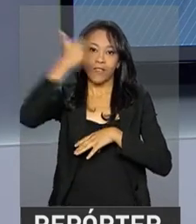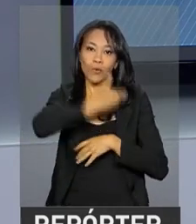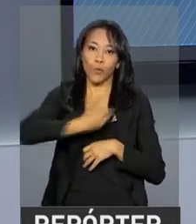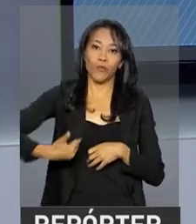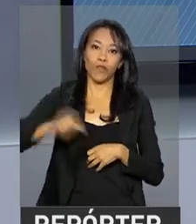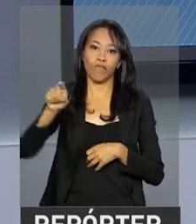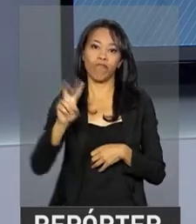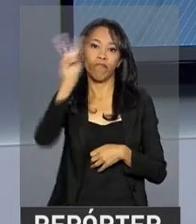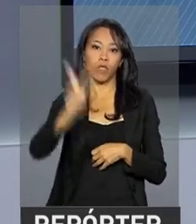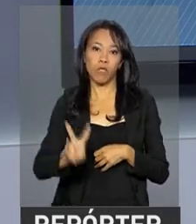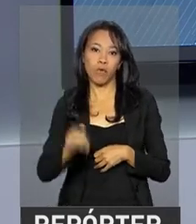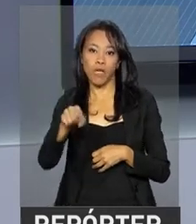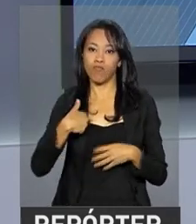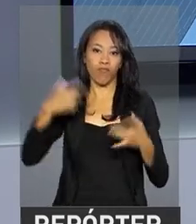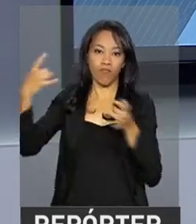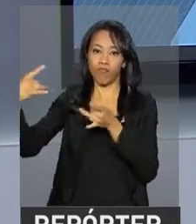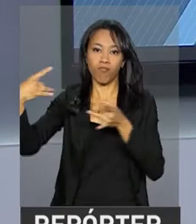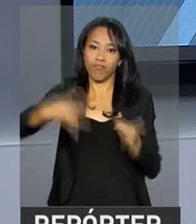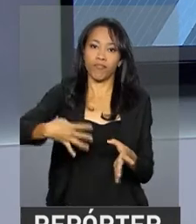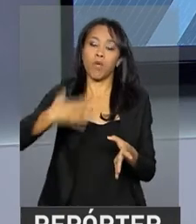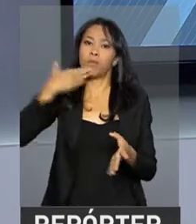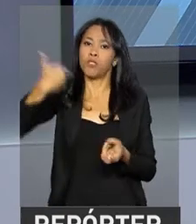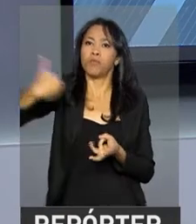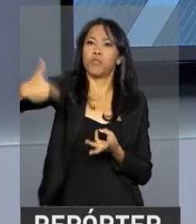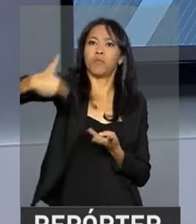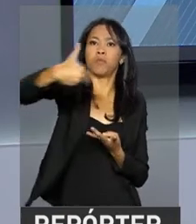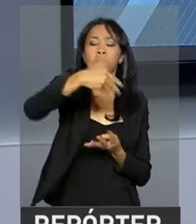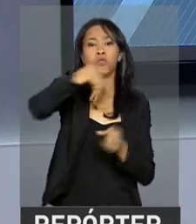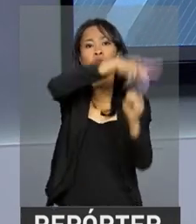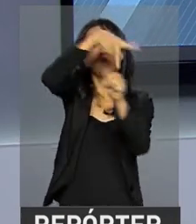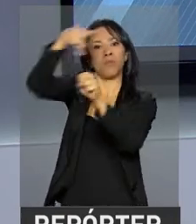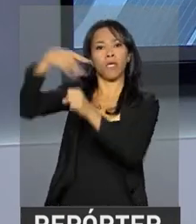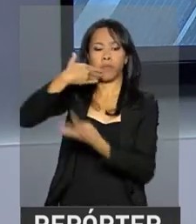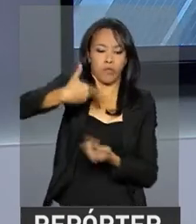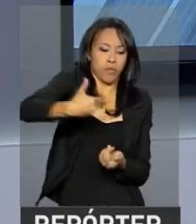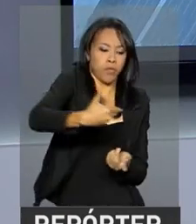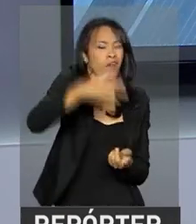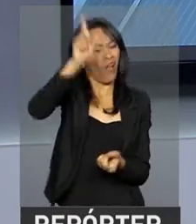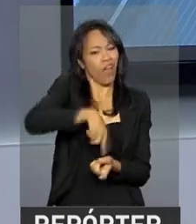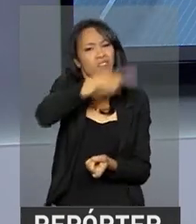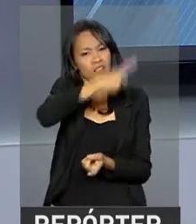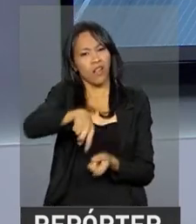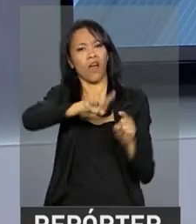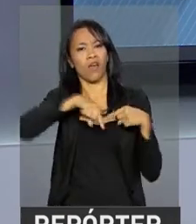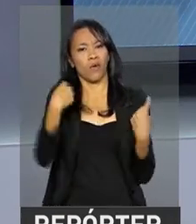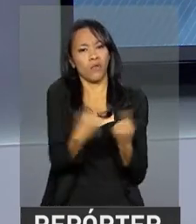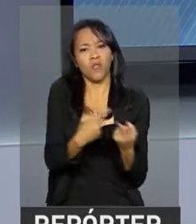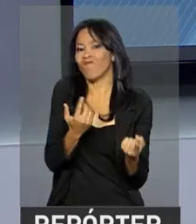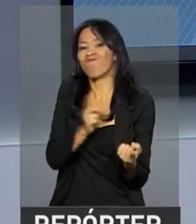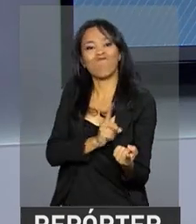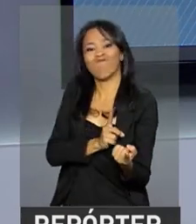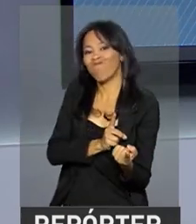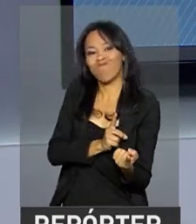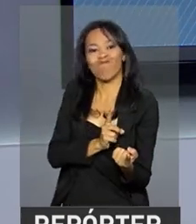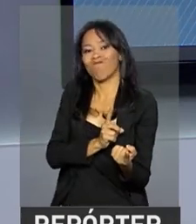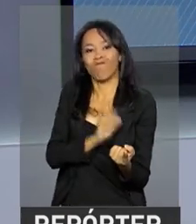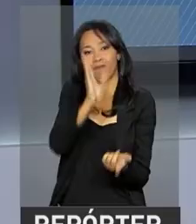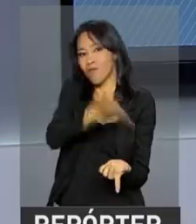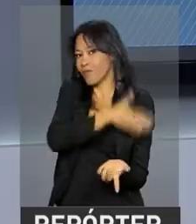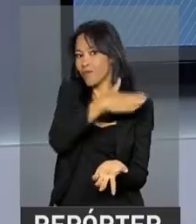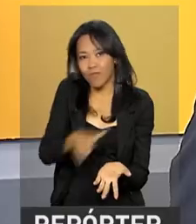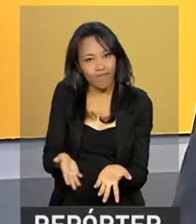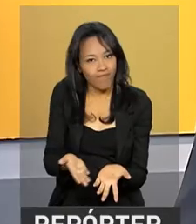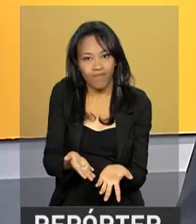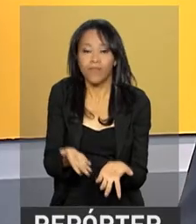de rejeitar os pedidos da comunidade internacional para cancelar a convocação da Assembleia.